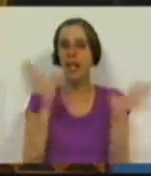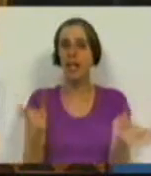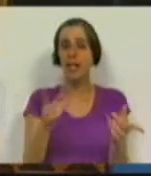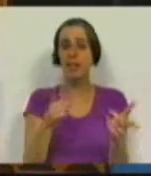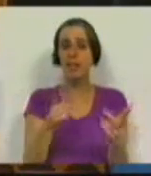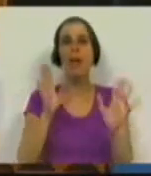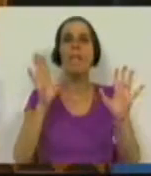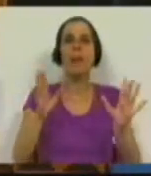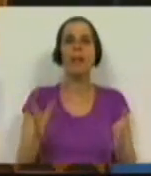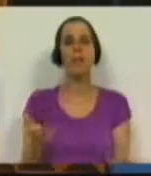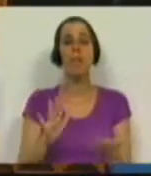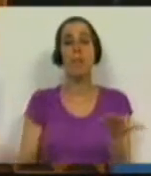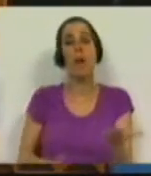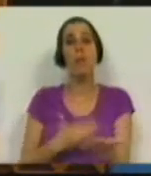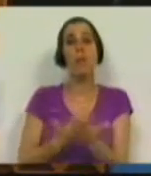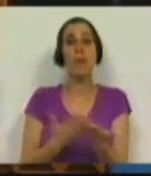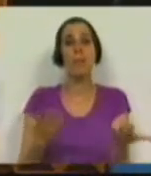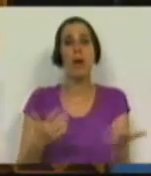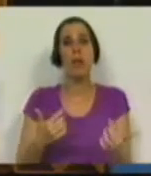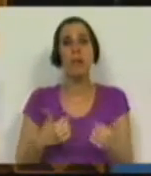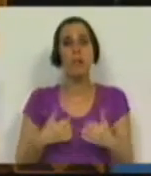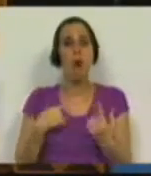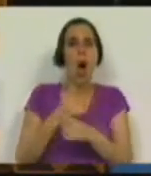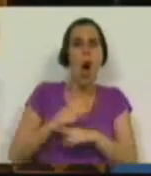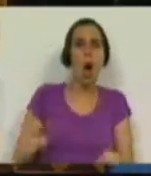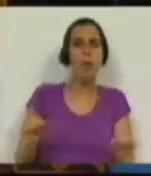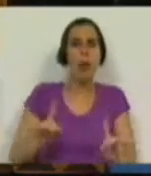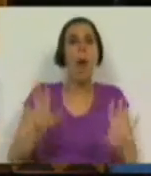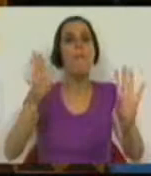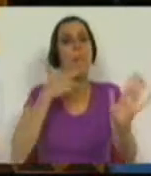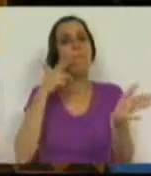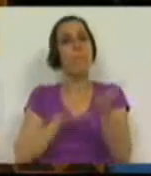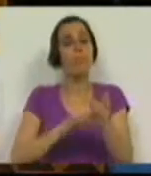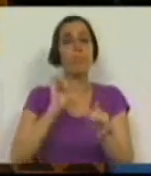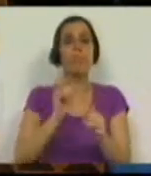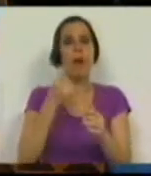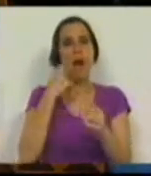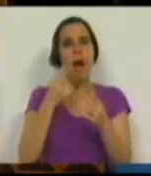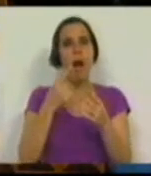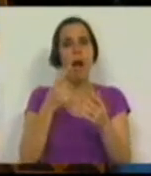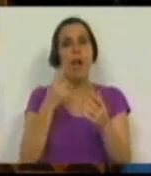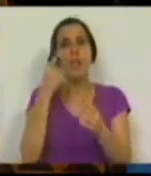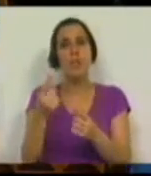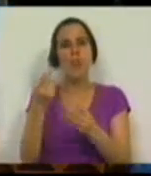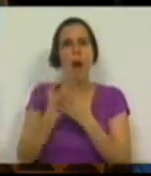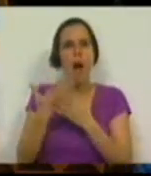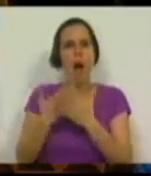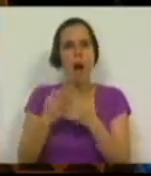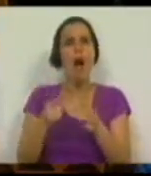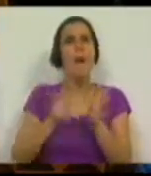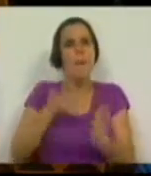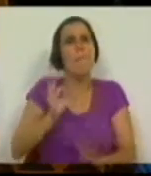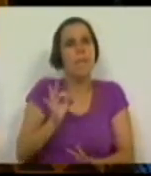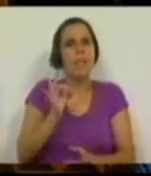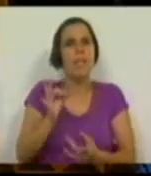devidos, mas, portanto, é uma proposta que não nos merece objeção, sendo certo que a sua densificação ainda em especialidade carecerá